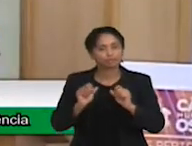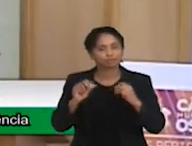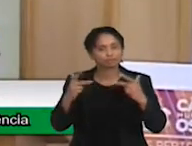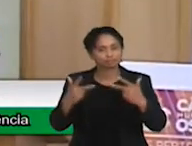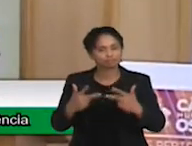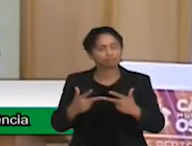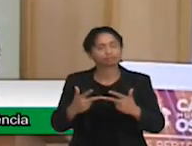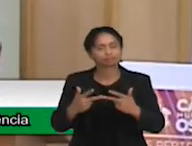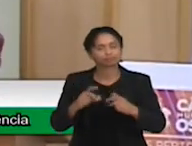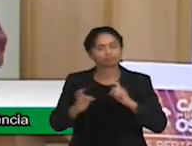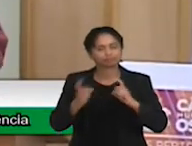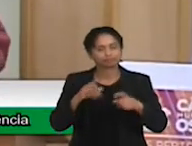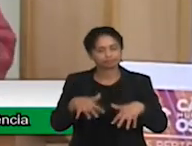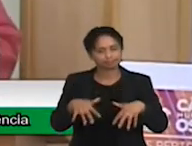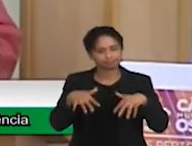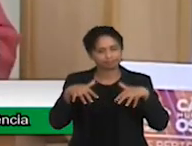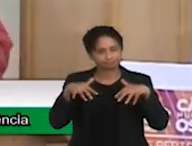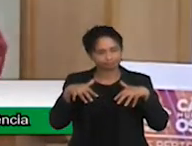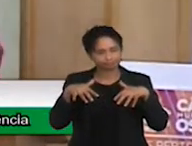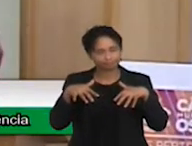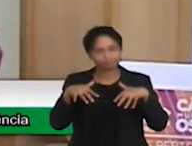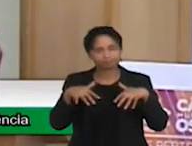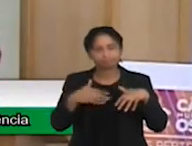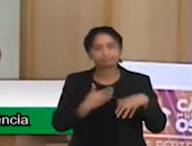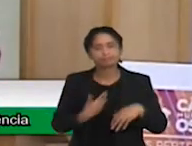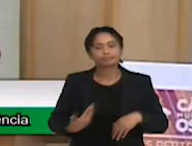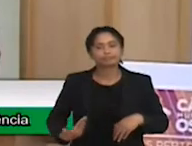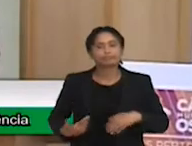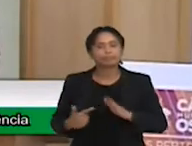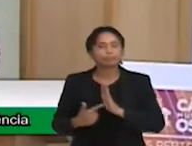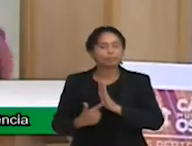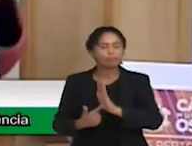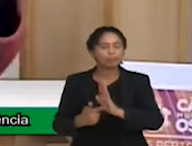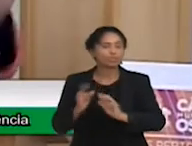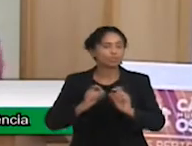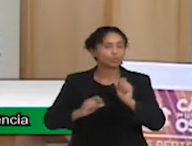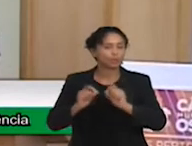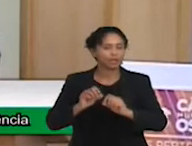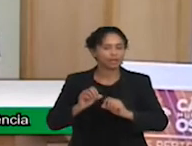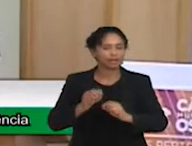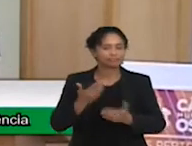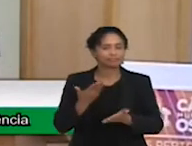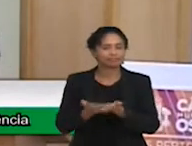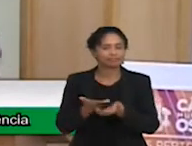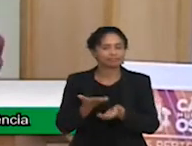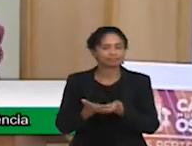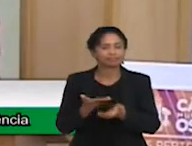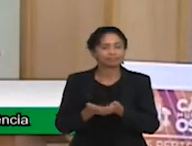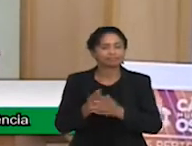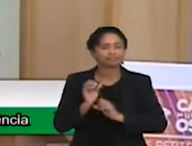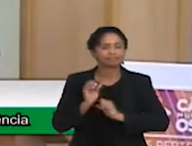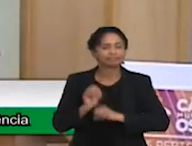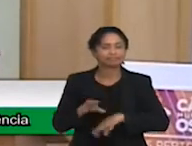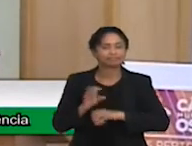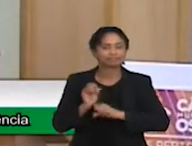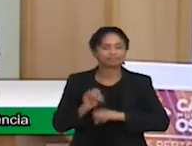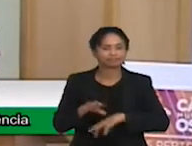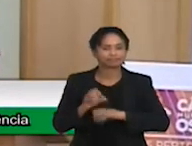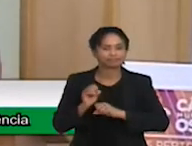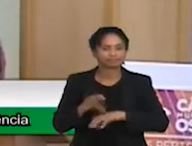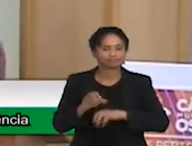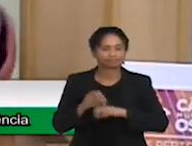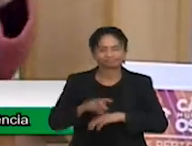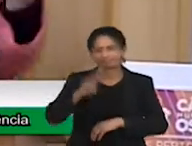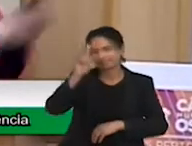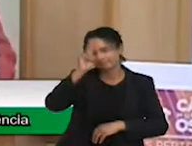uma aula. Eu atuo nessa questão há muito tempo. Acompanhei meu pai, quando foi